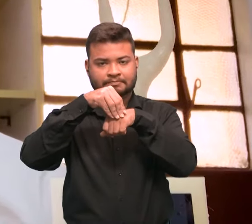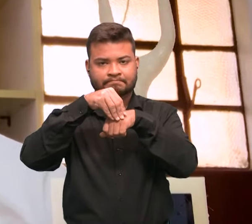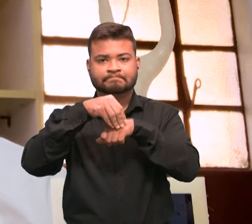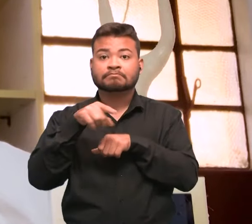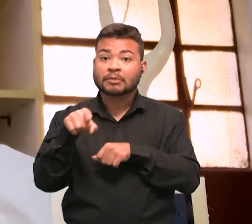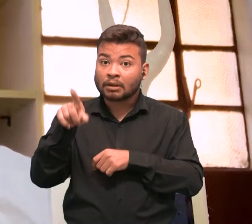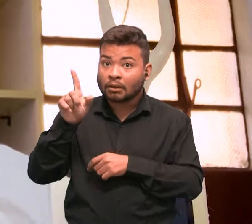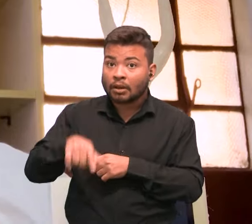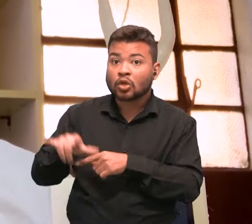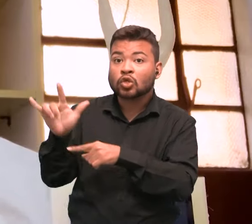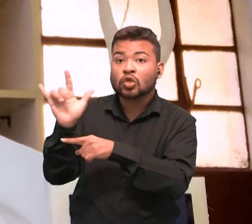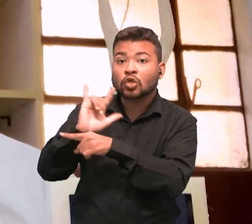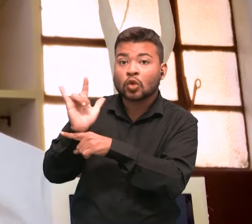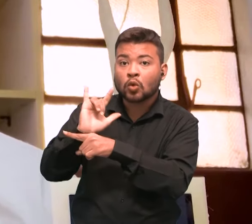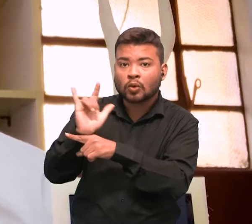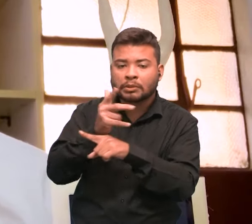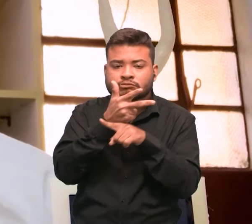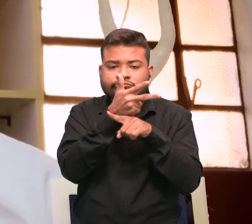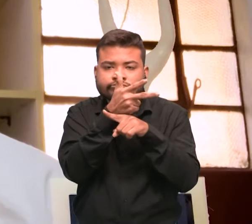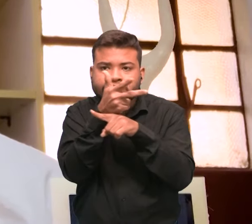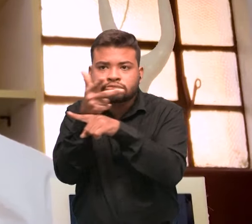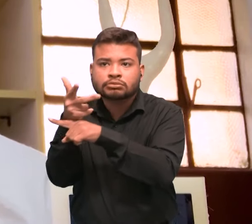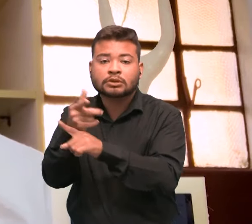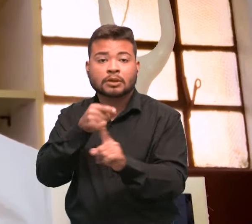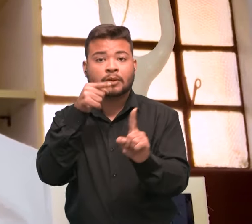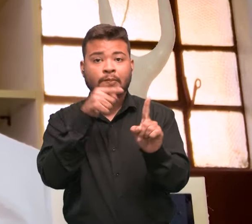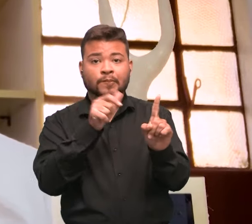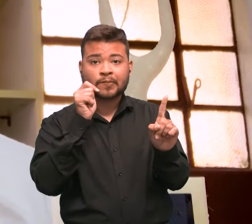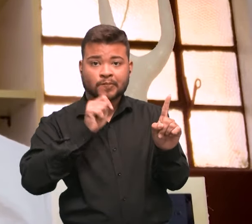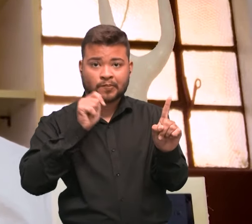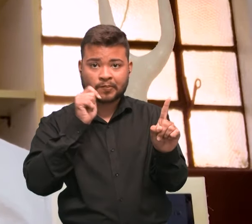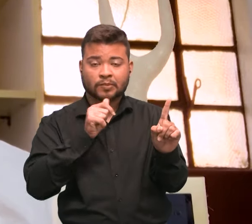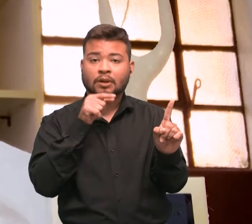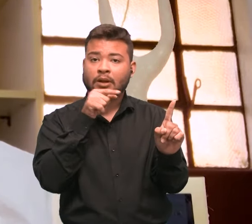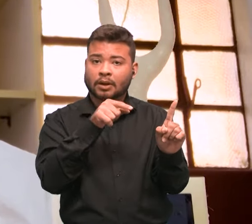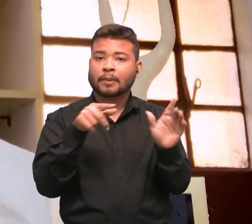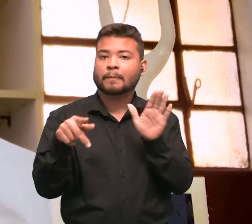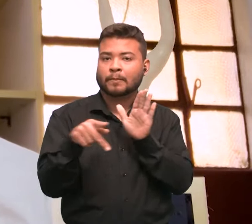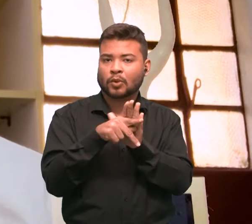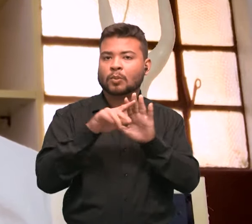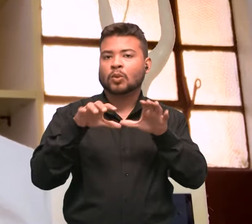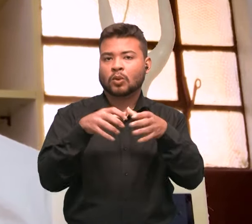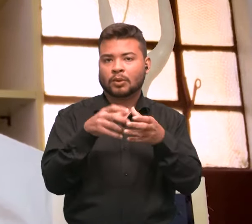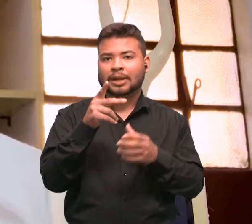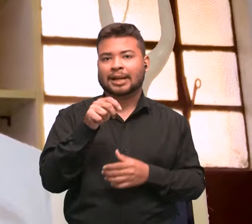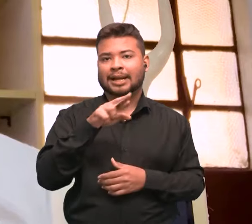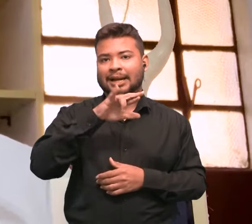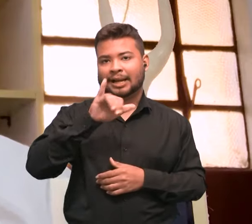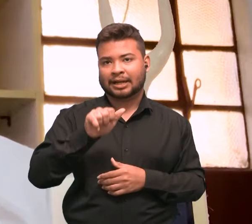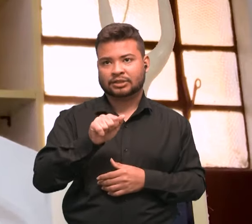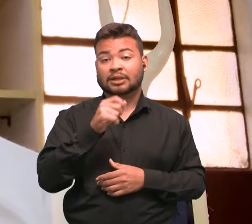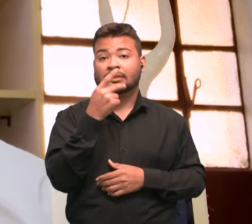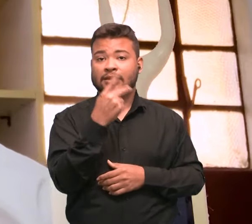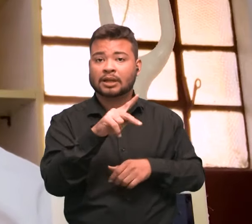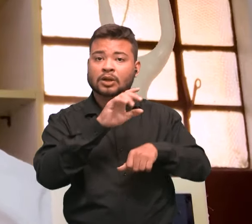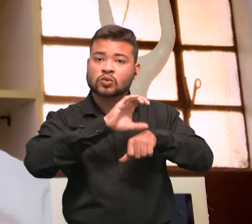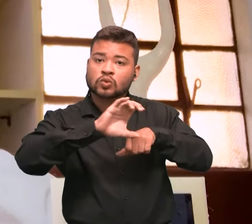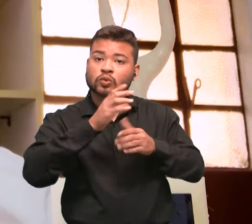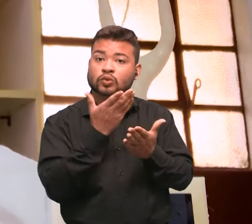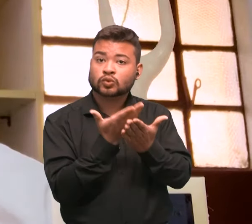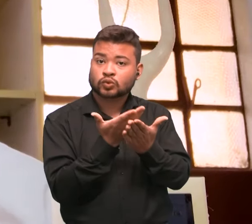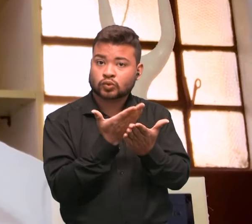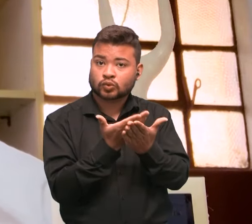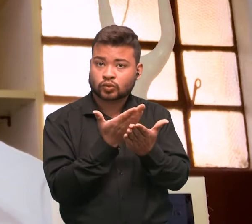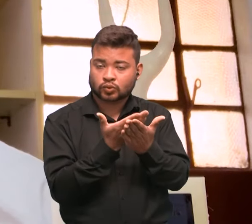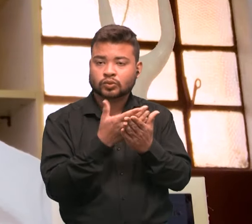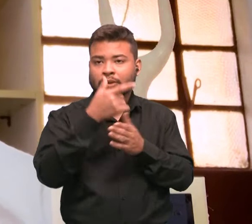trajetória de uma estudante indígena, Loiuá, Carajá, durante a sua graduação no curso de Licenciatura em